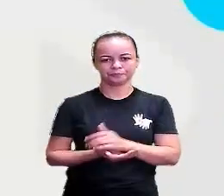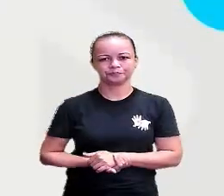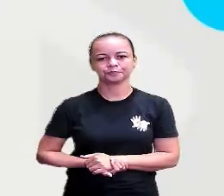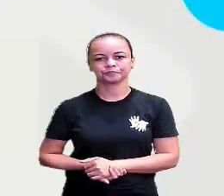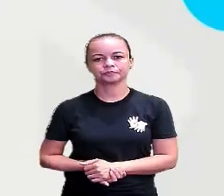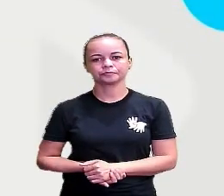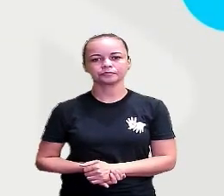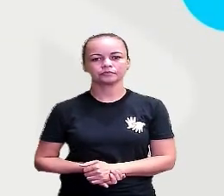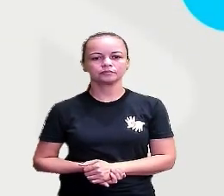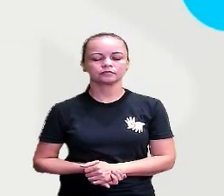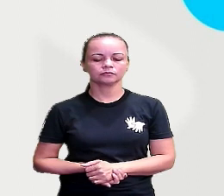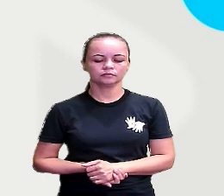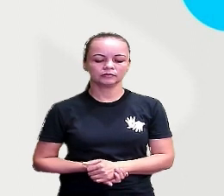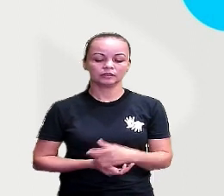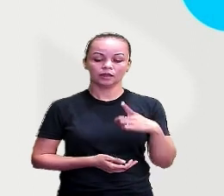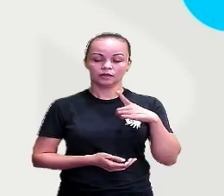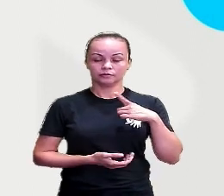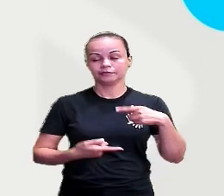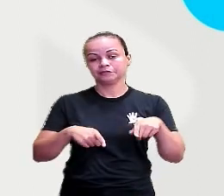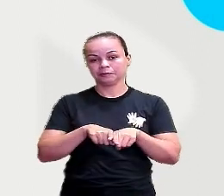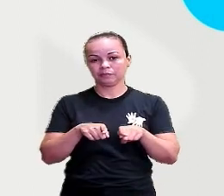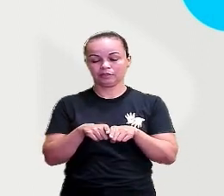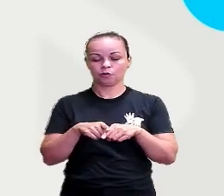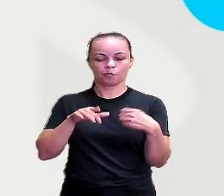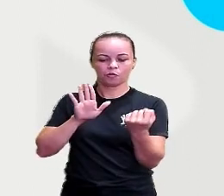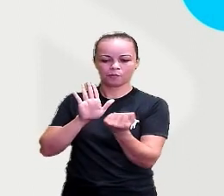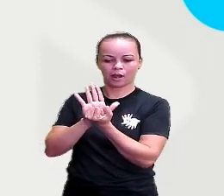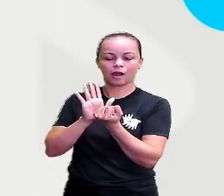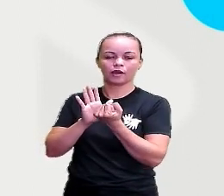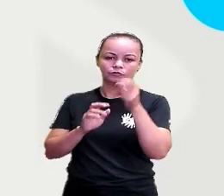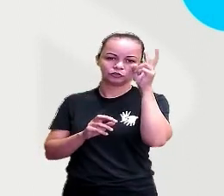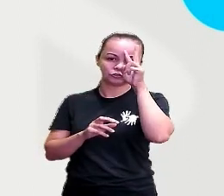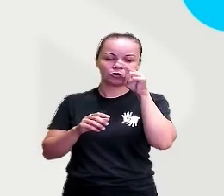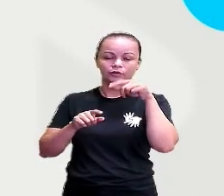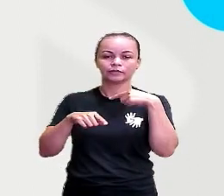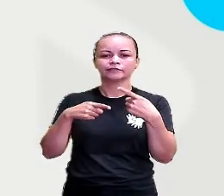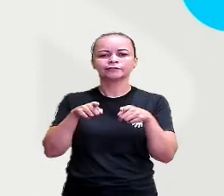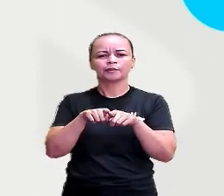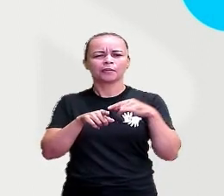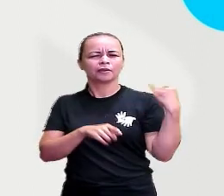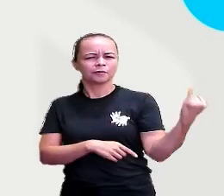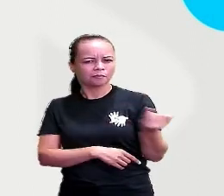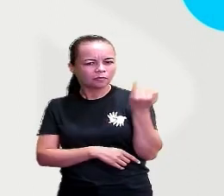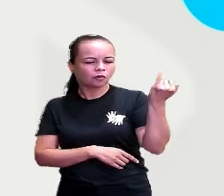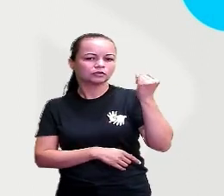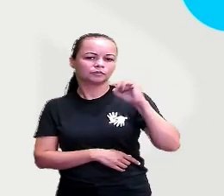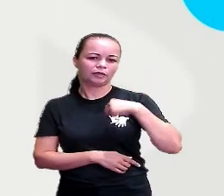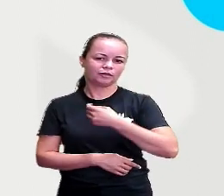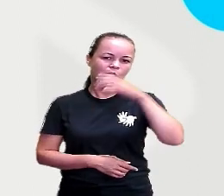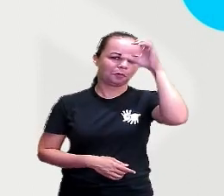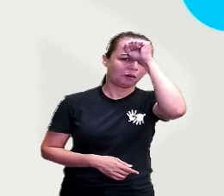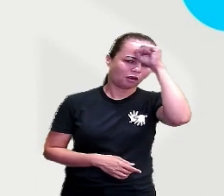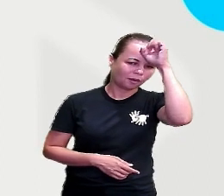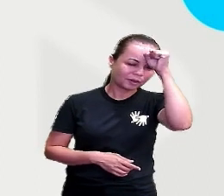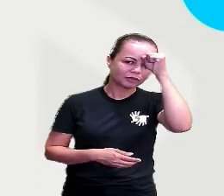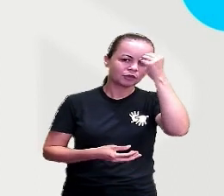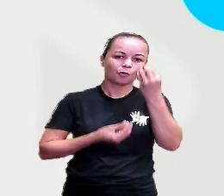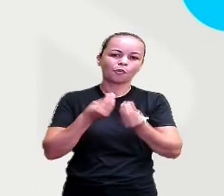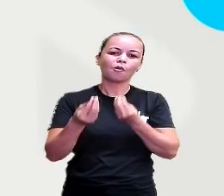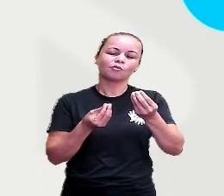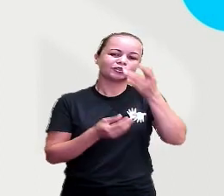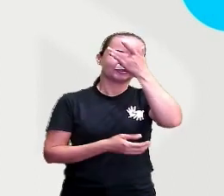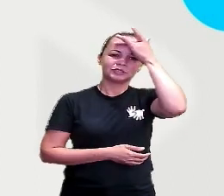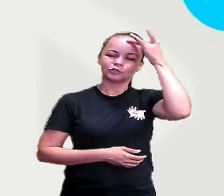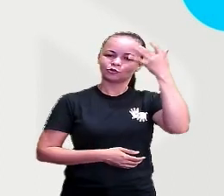Aí, a gente tem como marco também histórico, e que foi de suma importância para a gente aprender como é que viviam os povos de